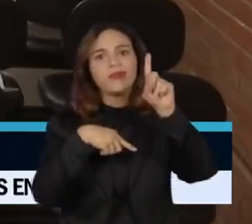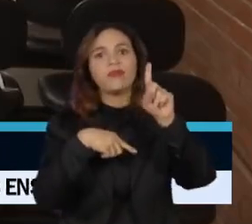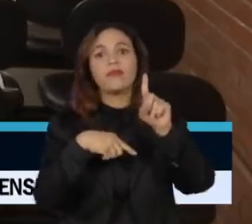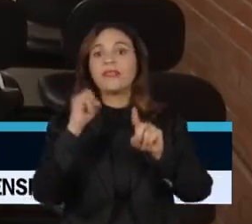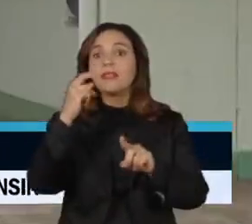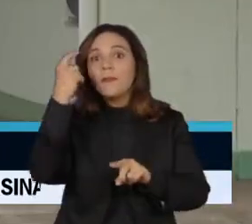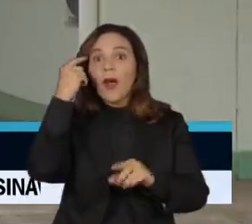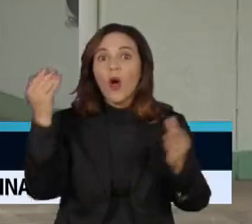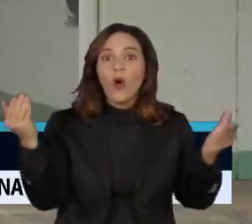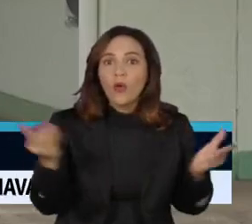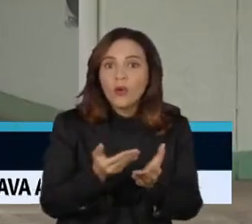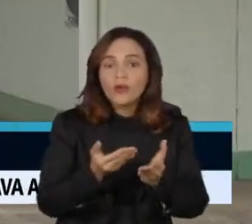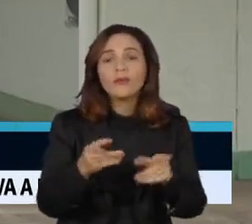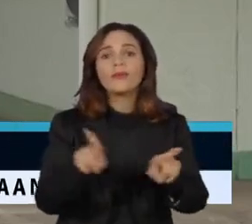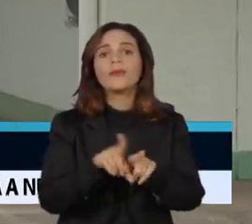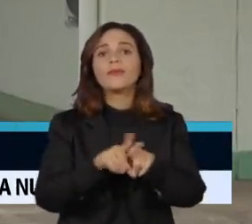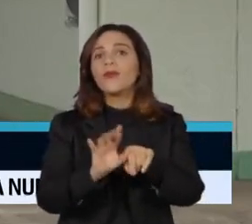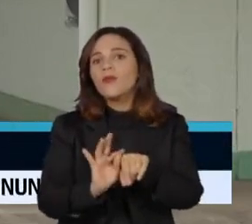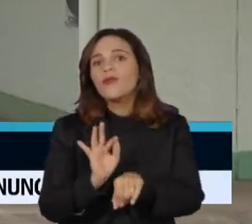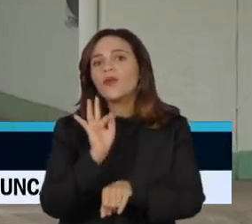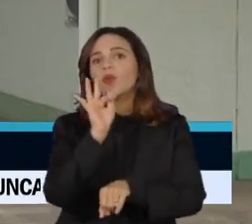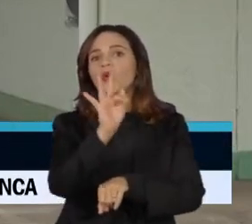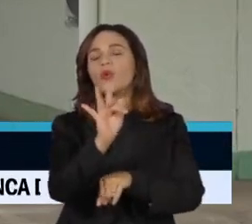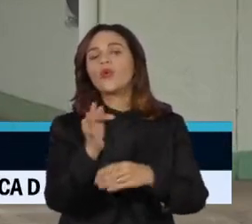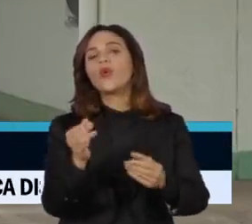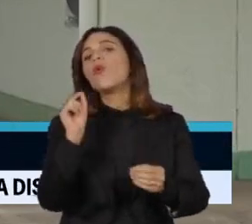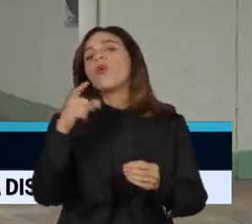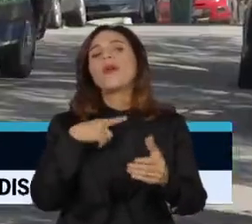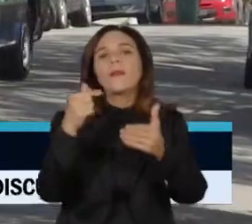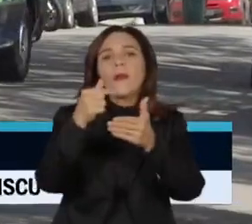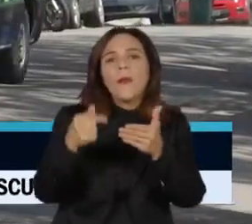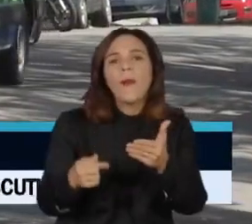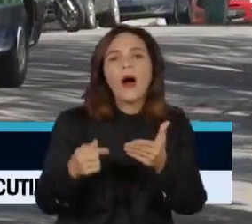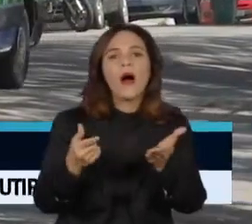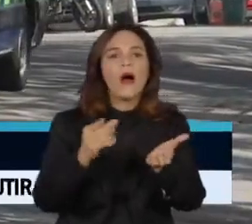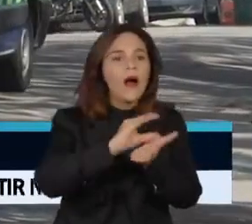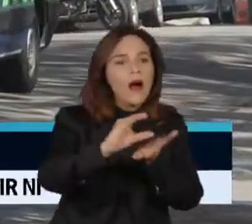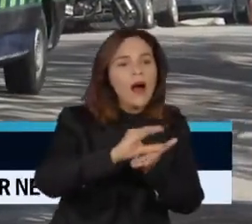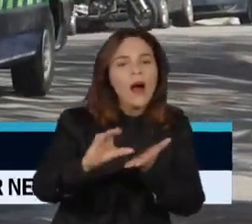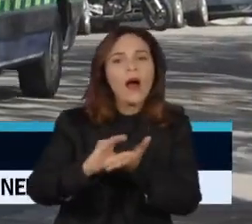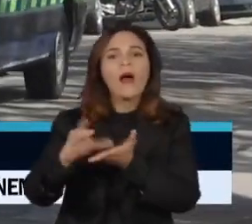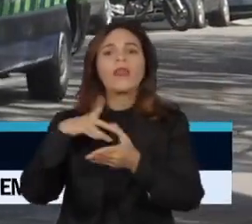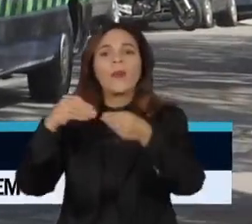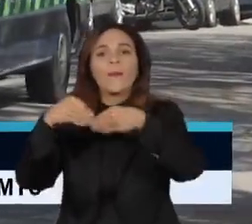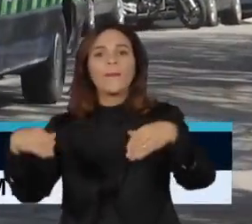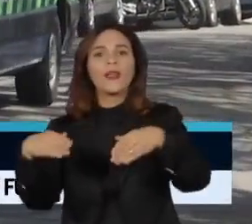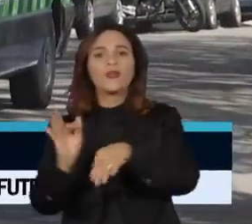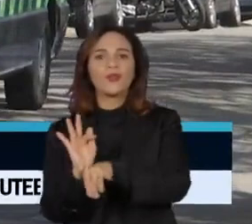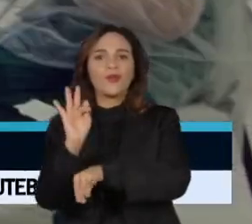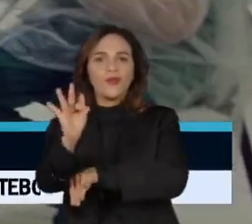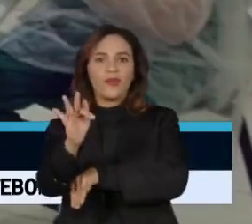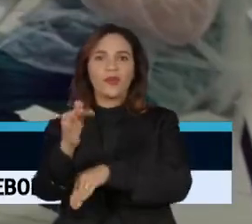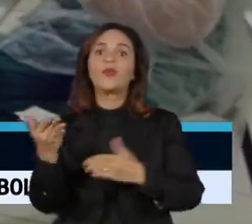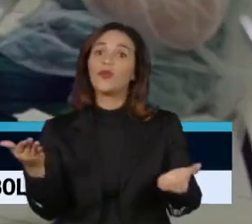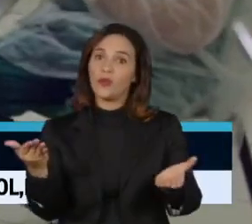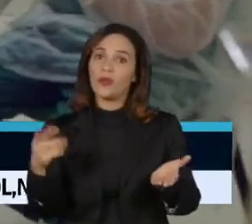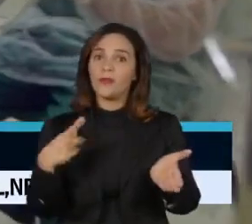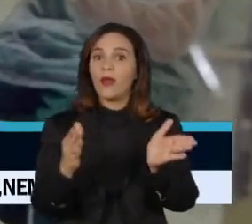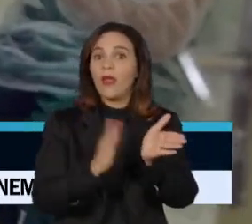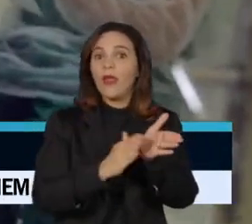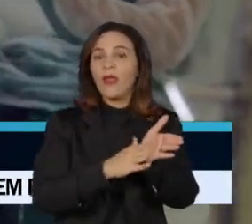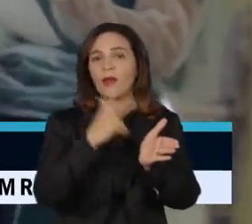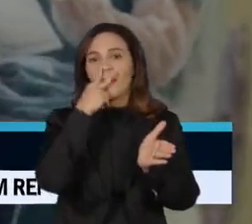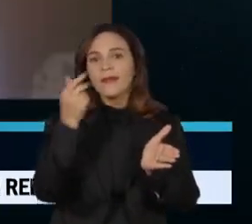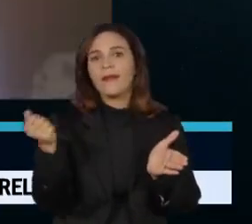não só para o hoje, mas também para o que a gente deixa de investir e vai causar lá na frente. A conta vai vir e vai vir mais cara.